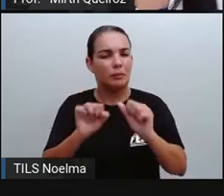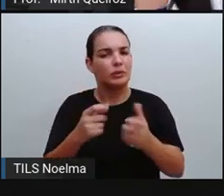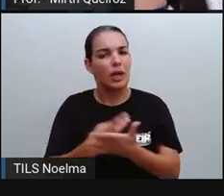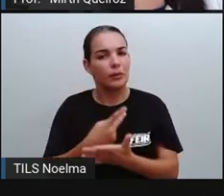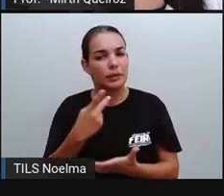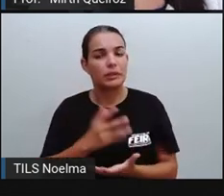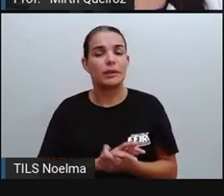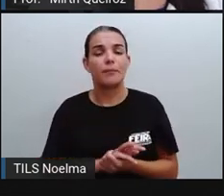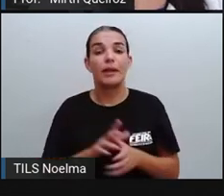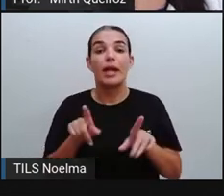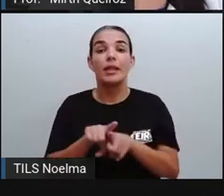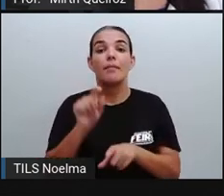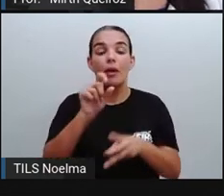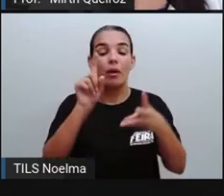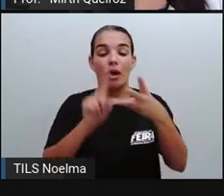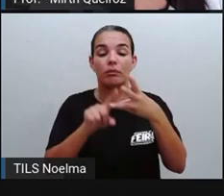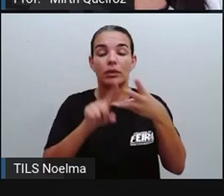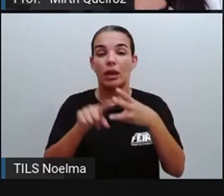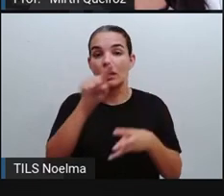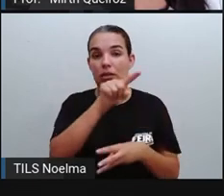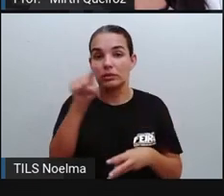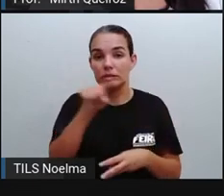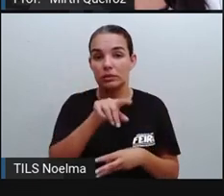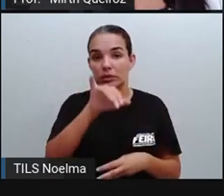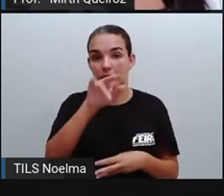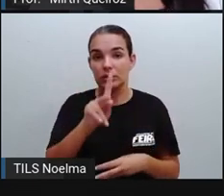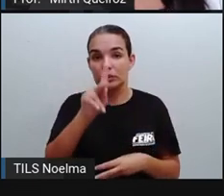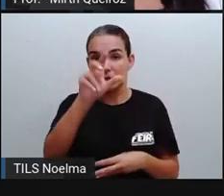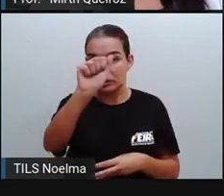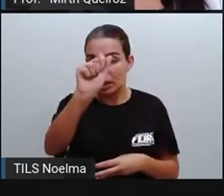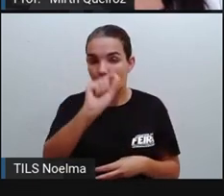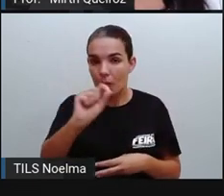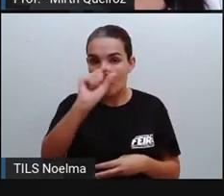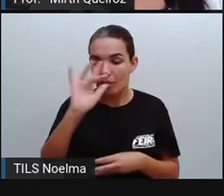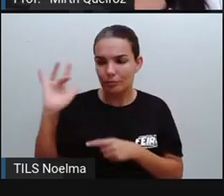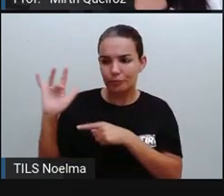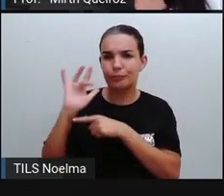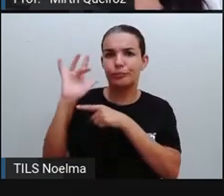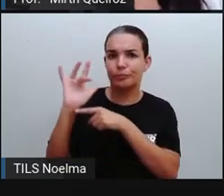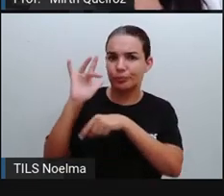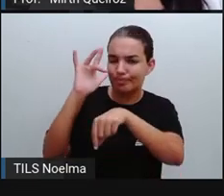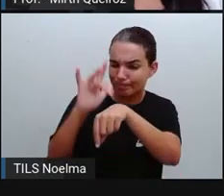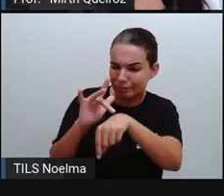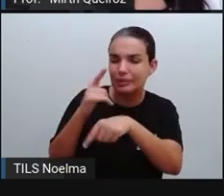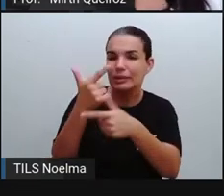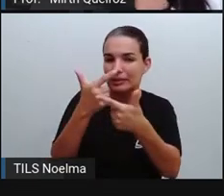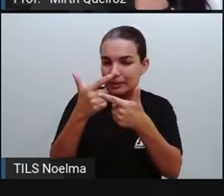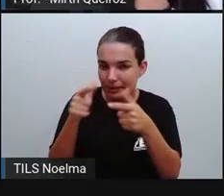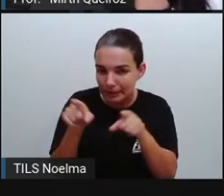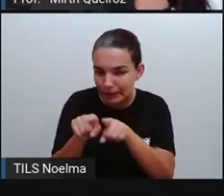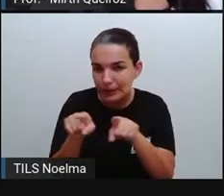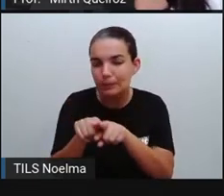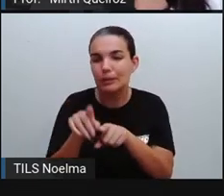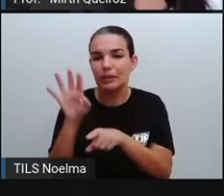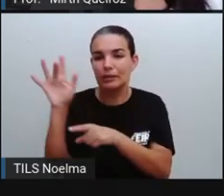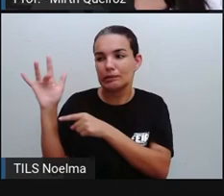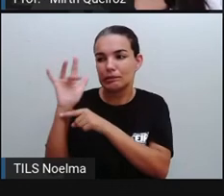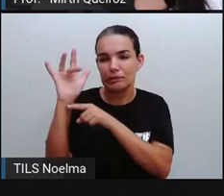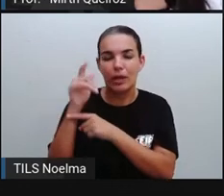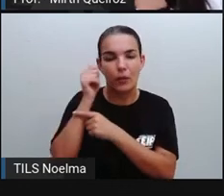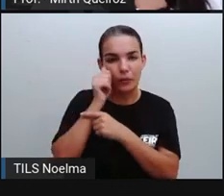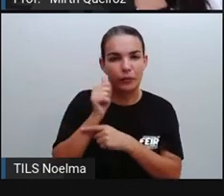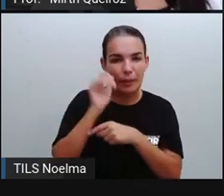a zika. A zika que é uma doença causada por vírus transmitidos principalmente aí pela fêmea do mosquito Aedes